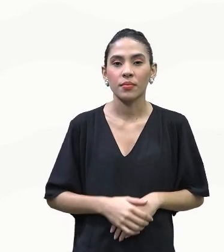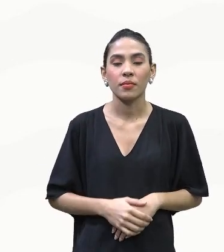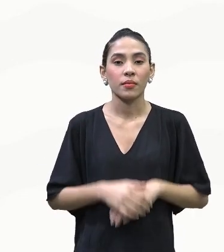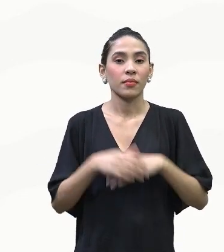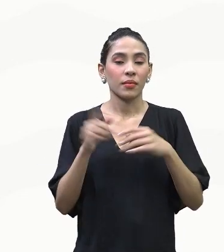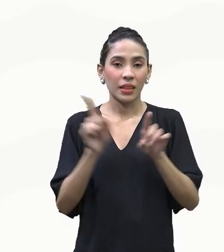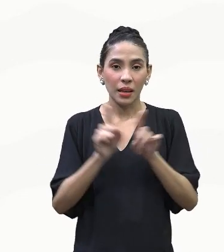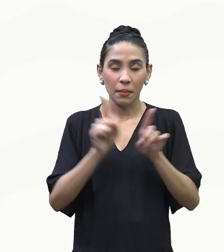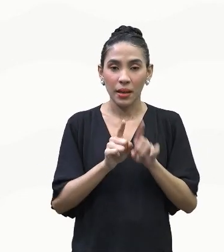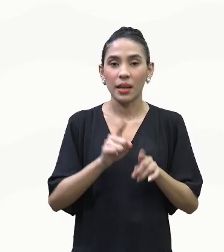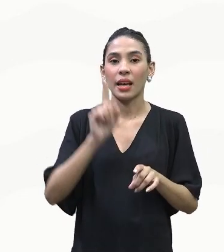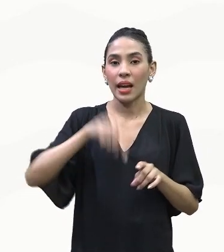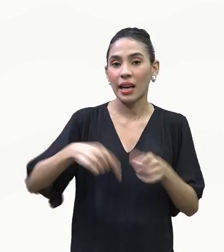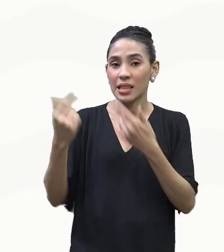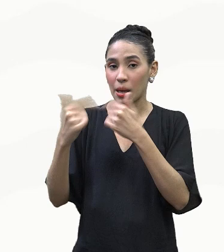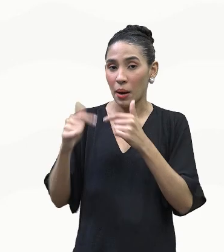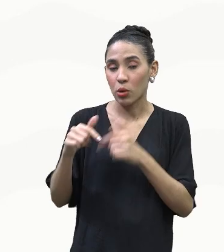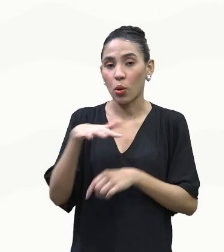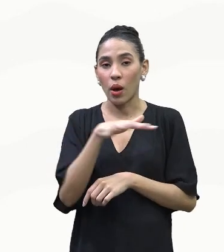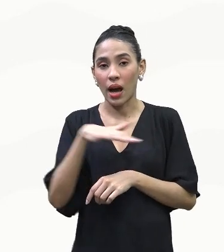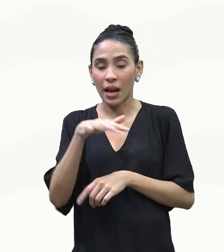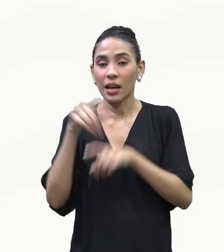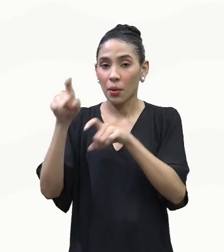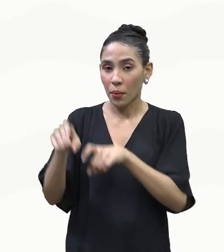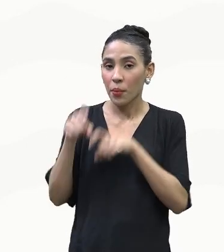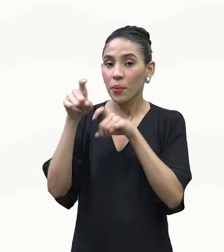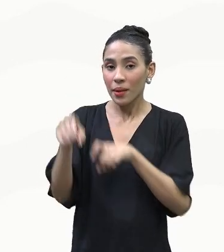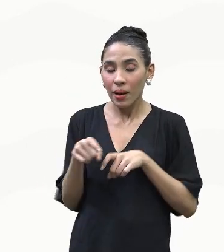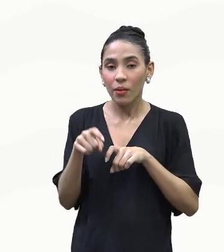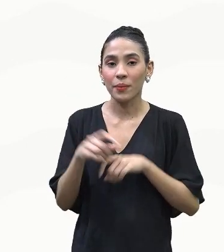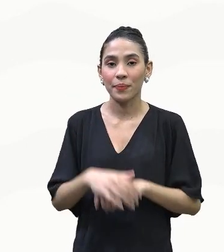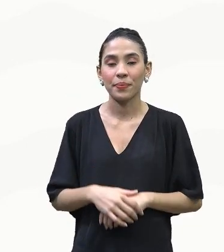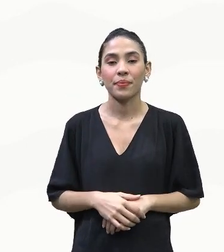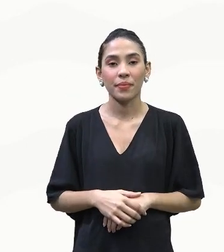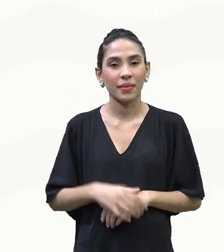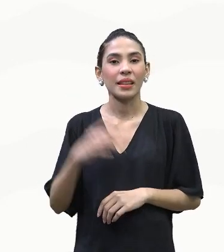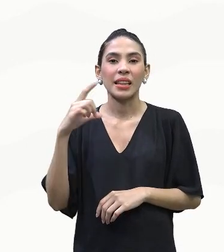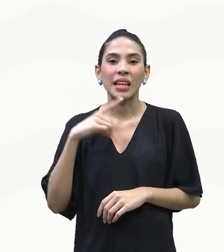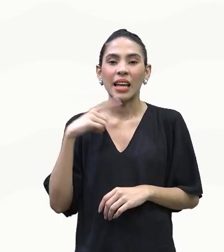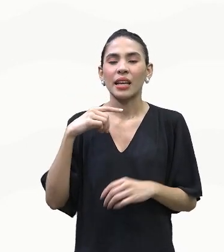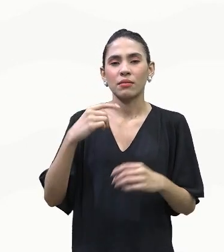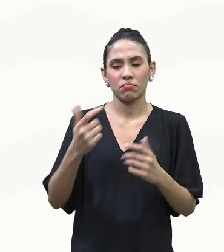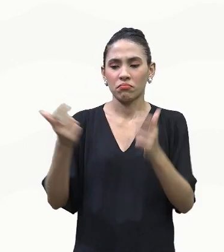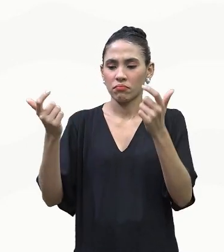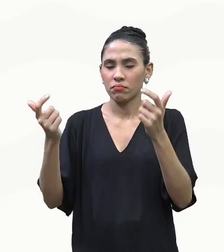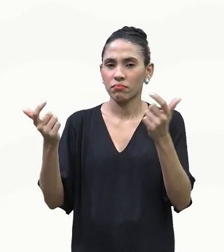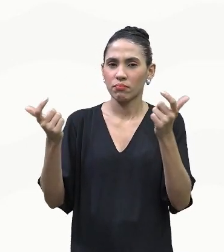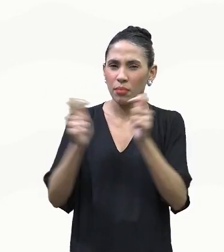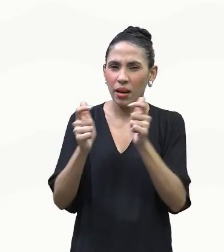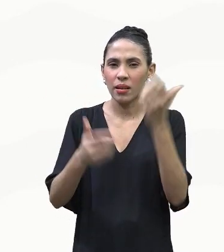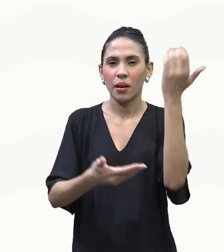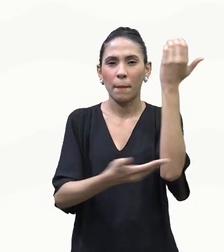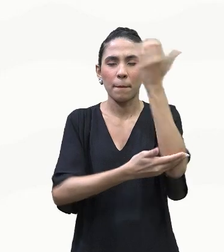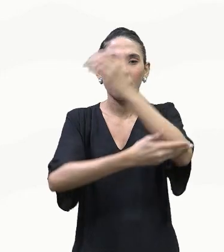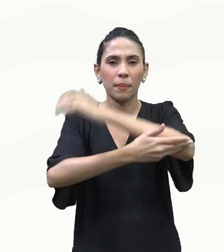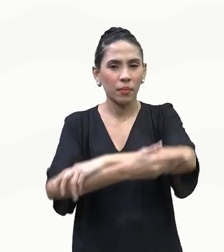vou chamar de trabalhador rural, ele obviamente faz o seu pequeno desmatamento no seu puxirum, no seu ajuri, no